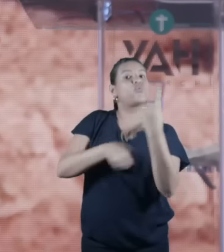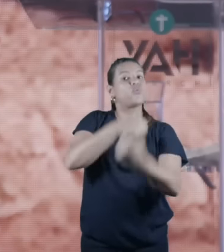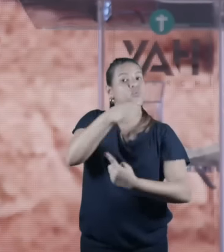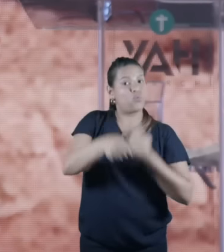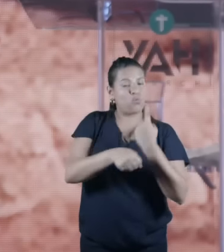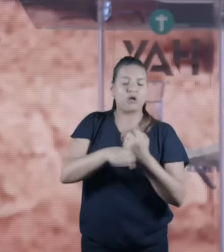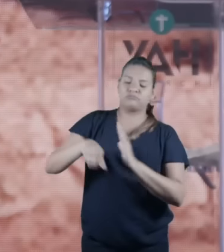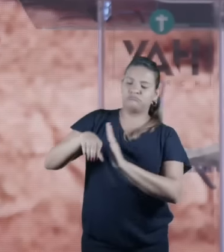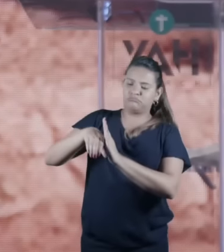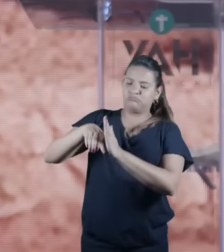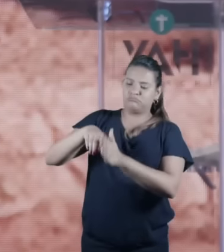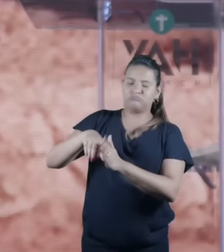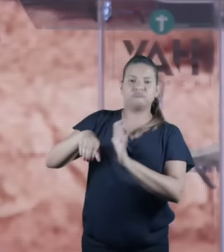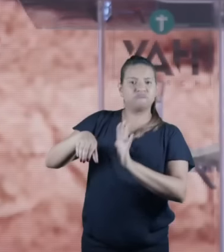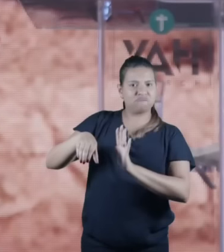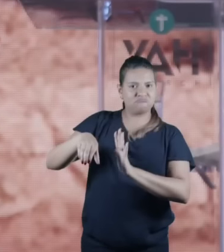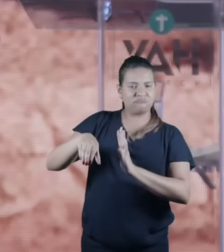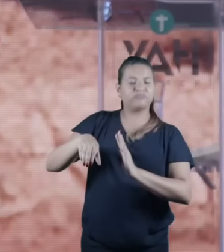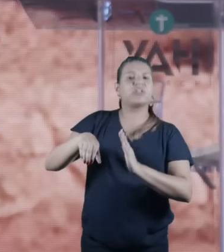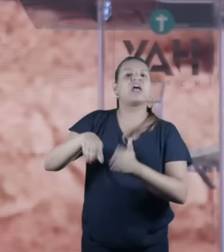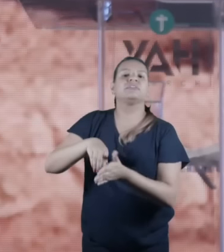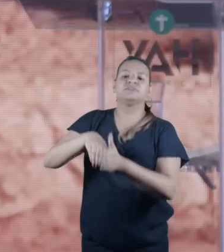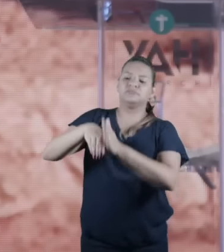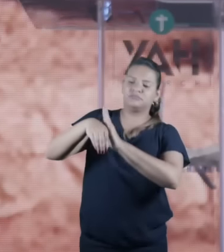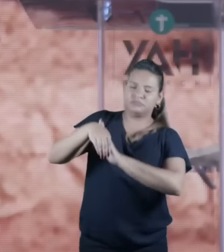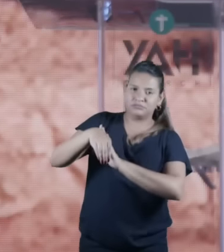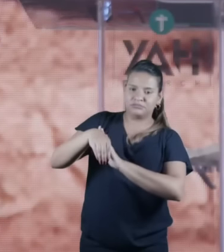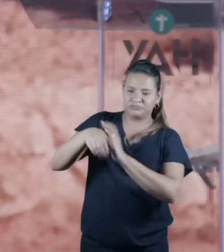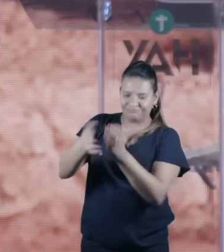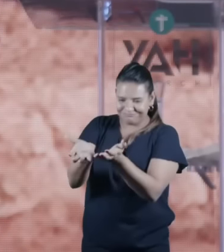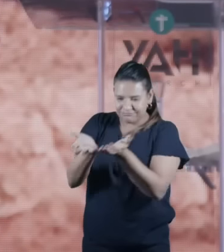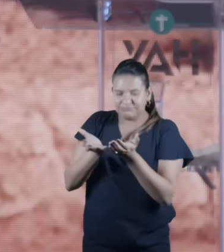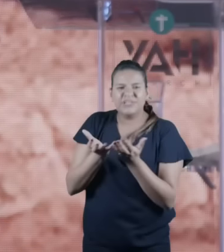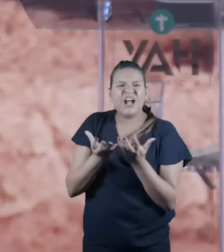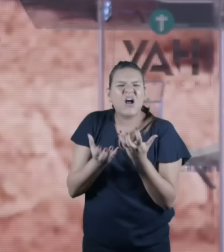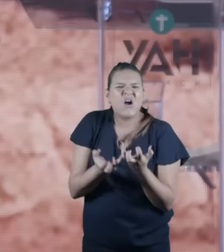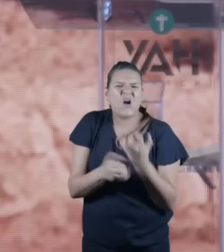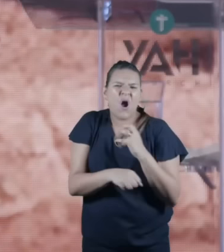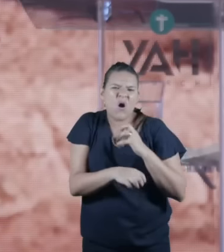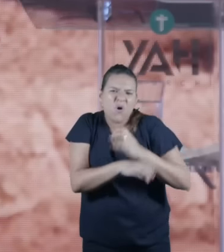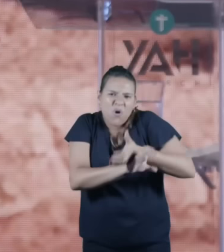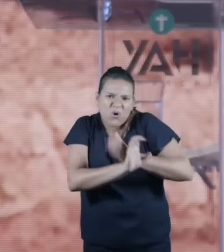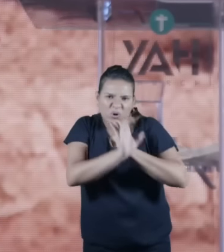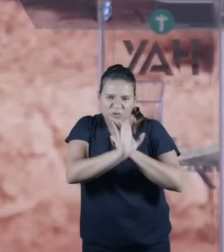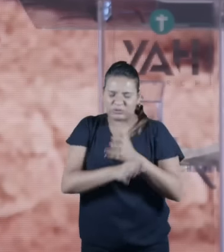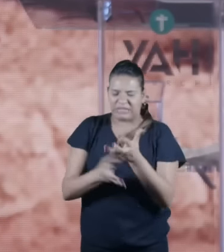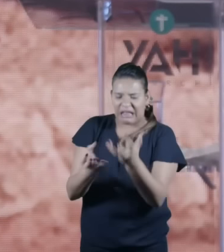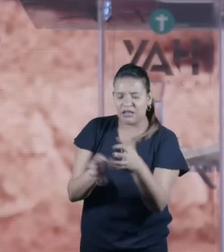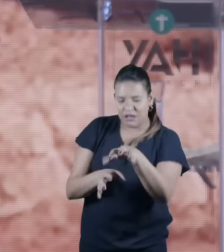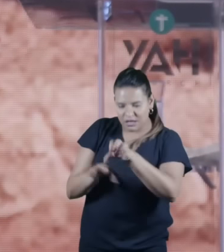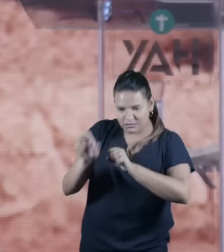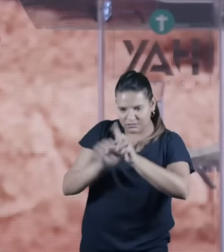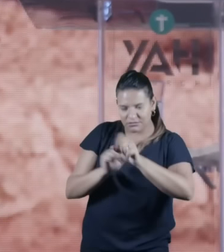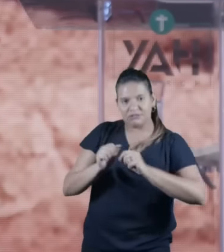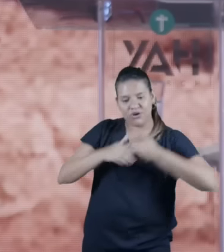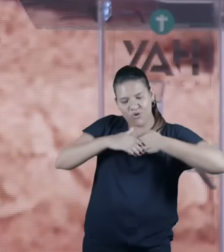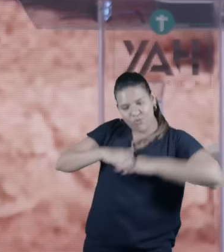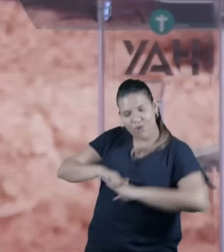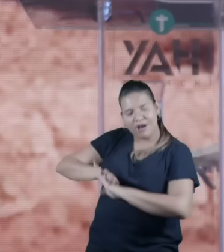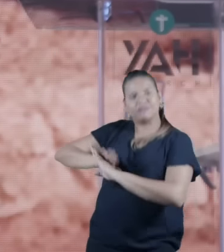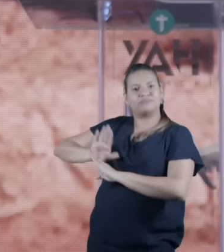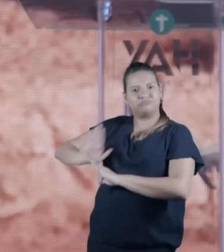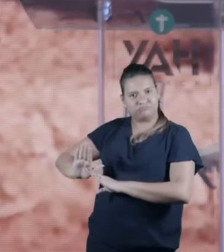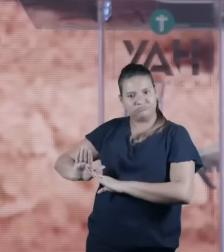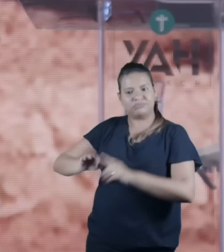voltava se recolhiam os ossos e se colocavam no ossuário e a mesma caverna era usada geração após geração e por isso